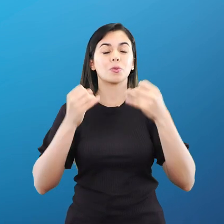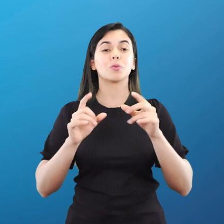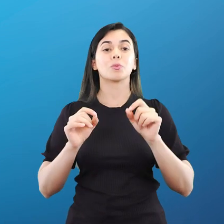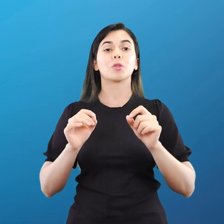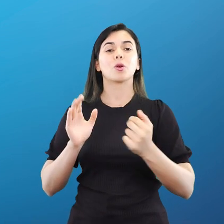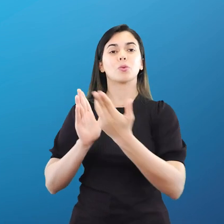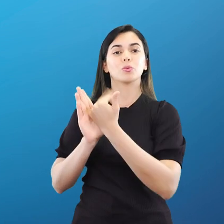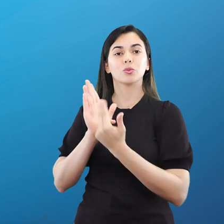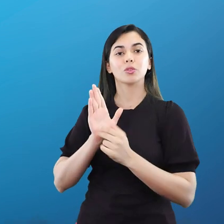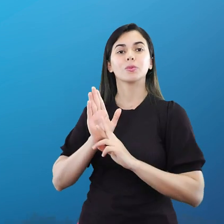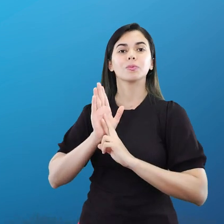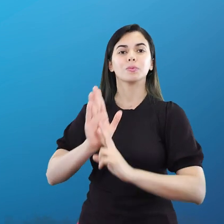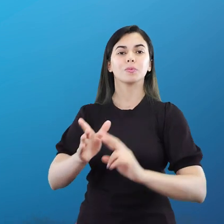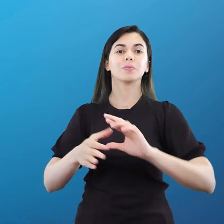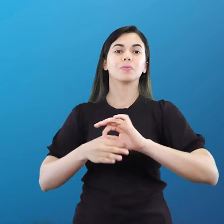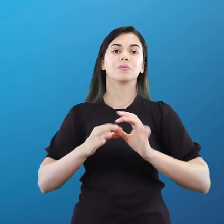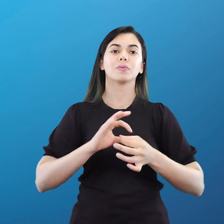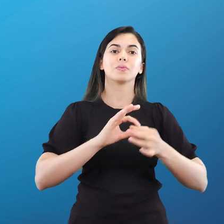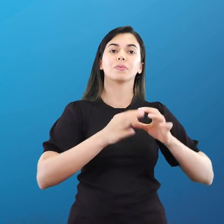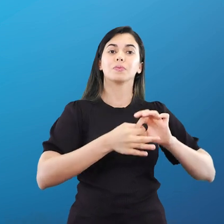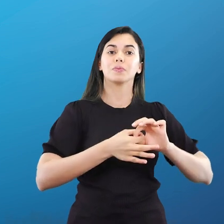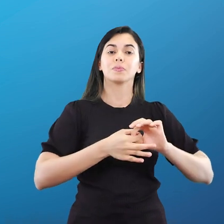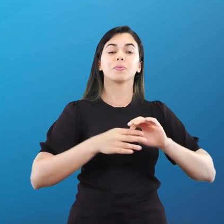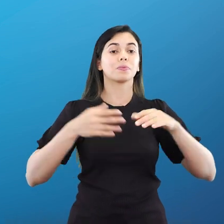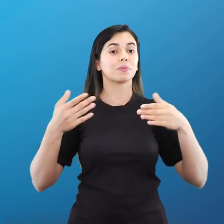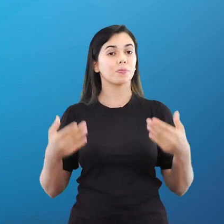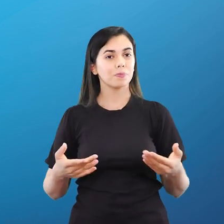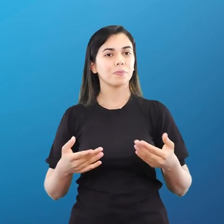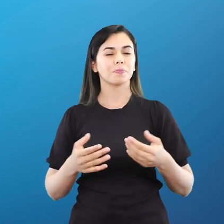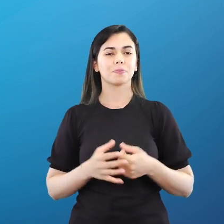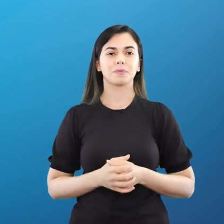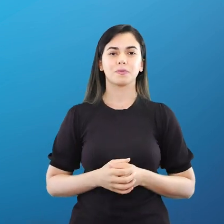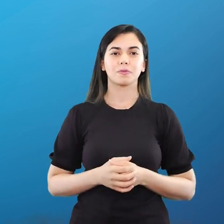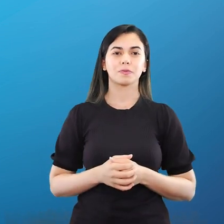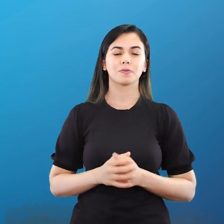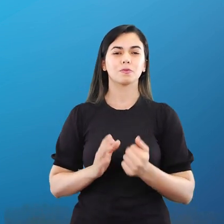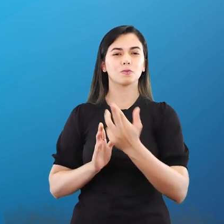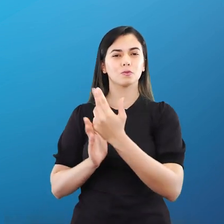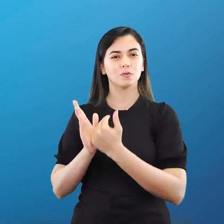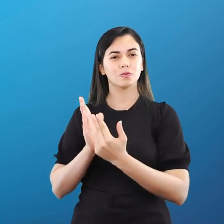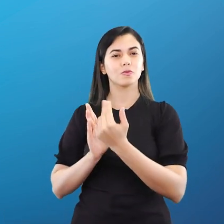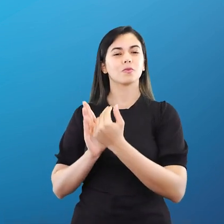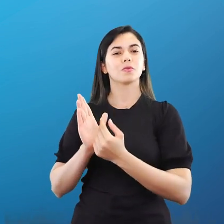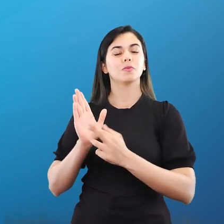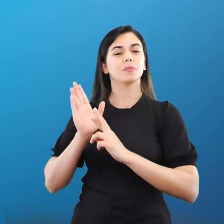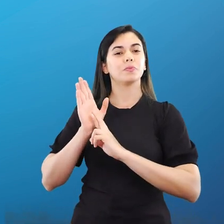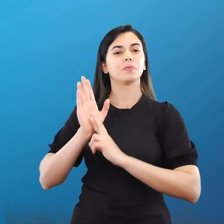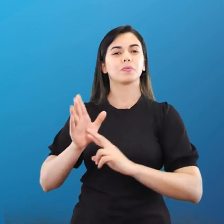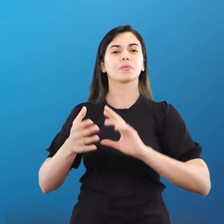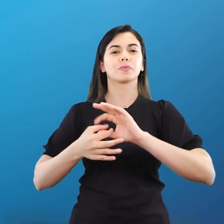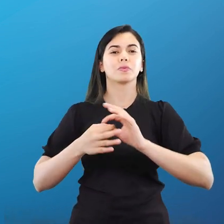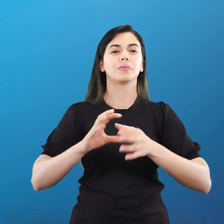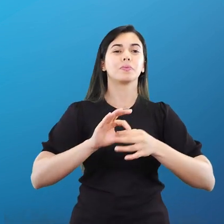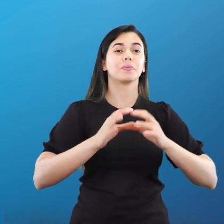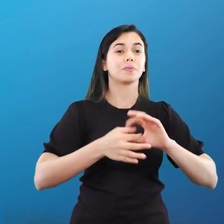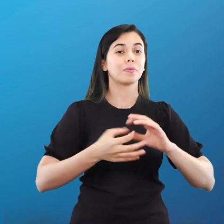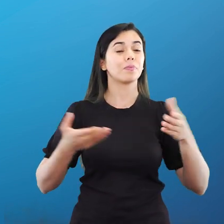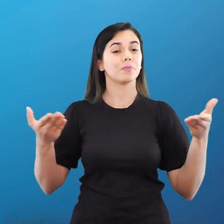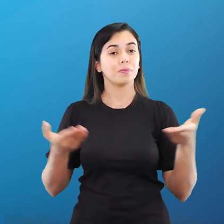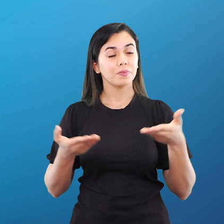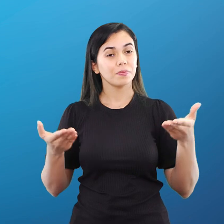mascote. O mascote dessa edição dos Jogos Olímpicos,